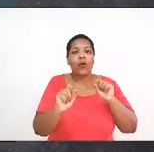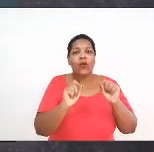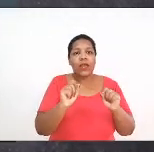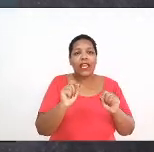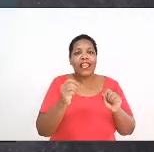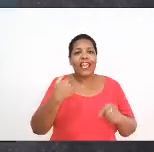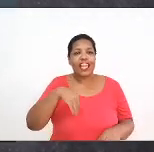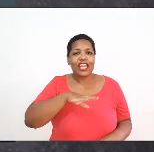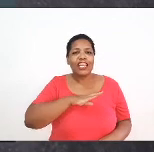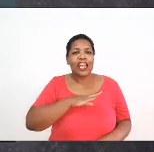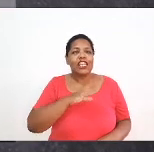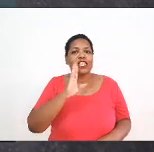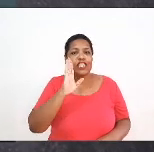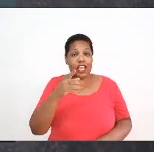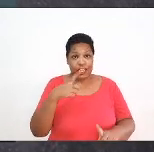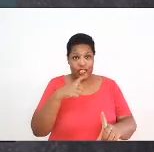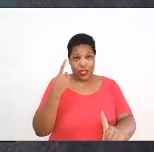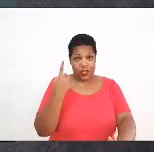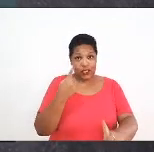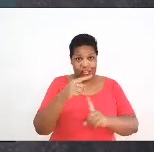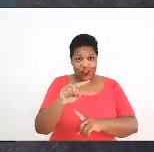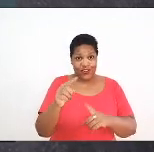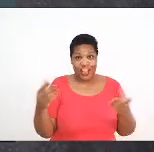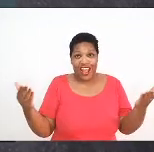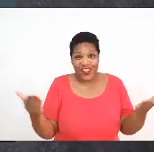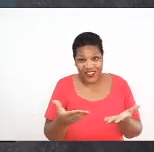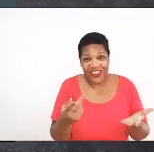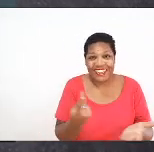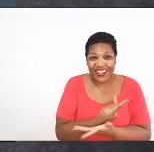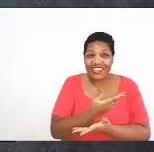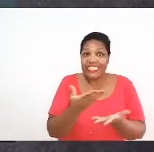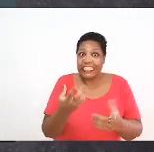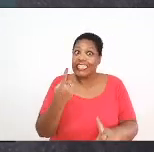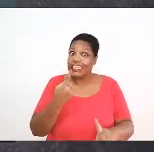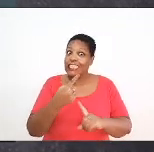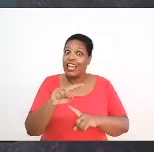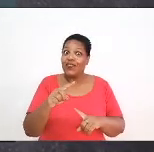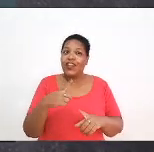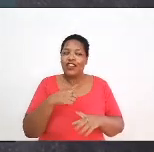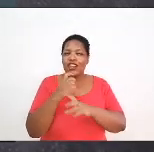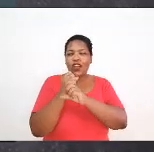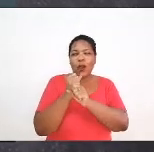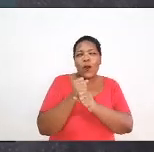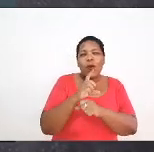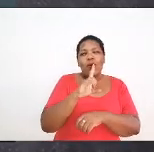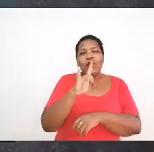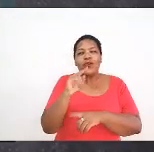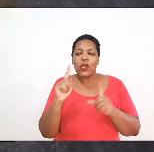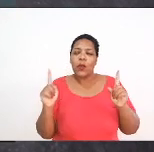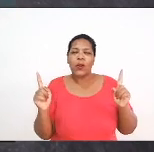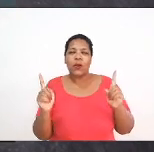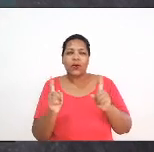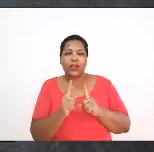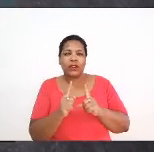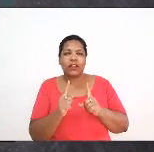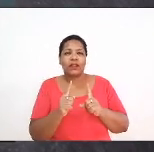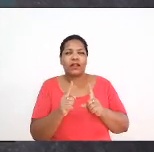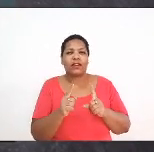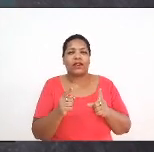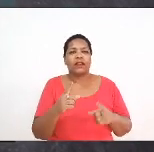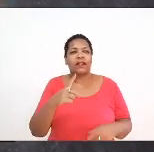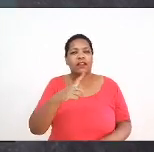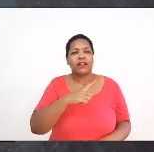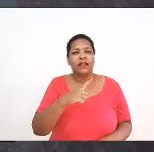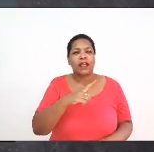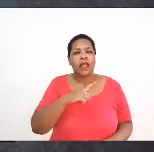desafio que a gente está se lançando, porque é um desafio que a gente calculou ali com dias muito curtos, é de que, em meados de julho,